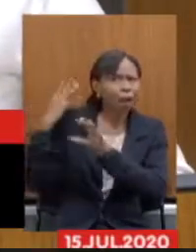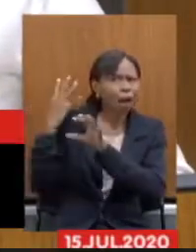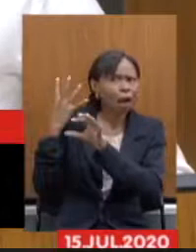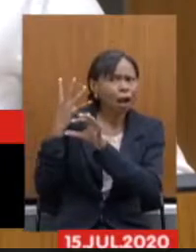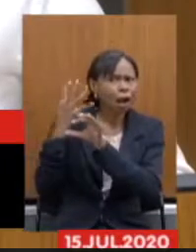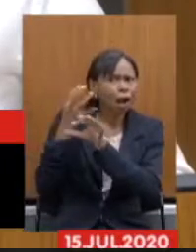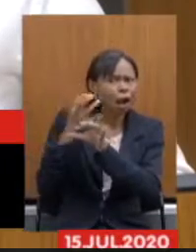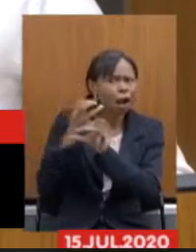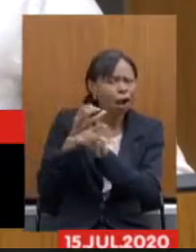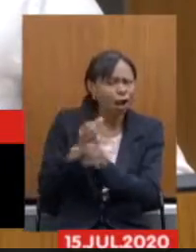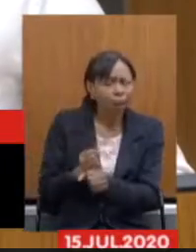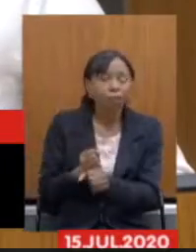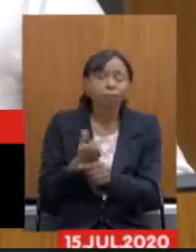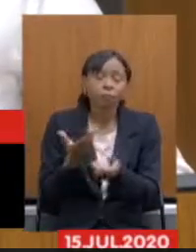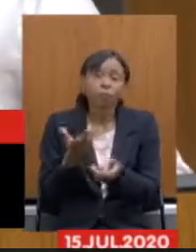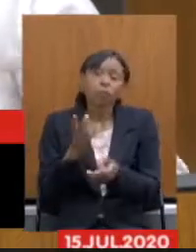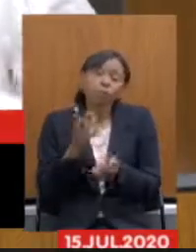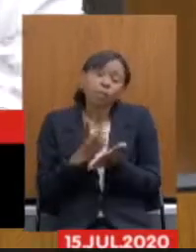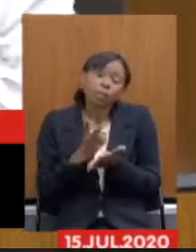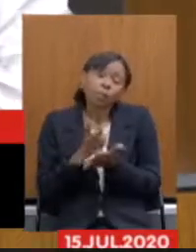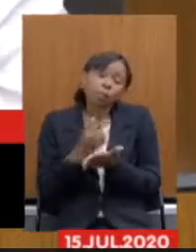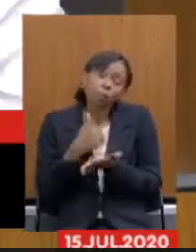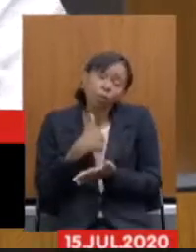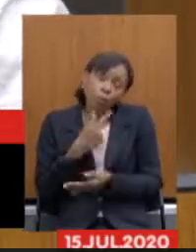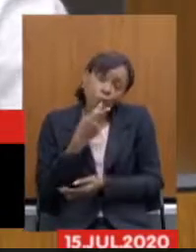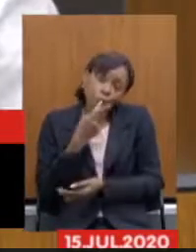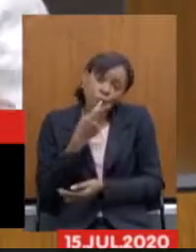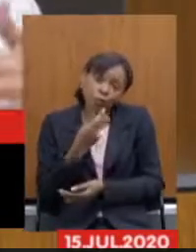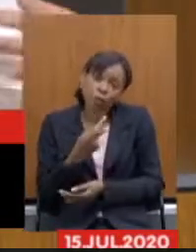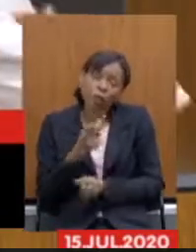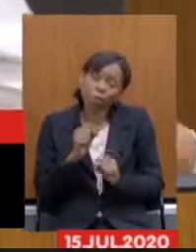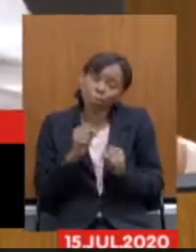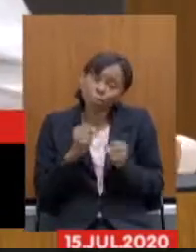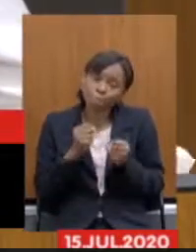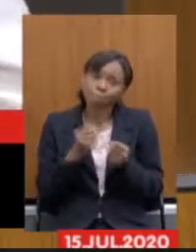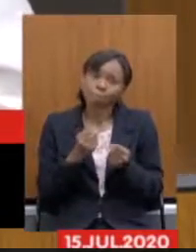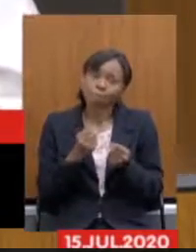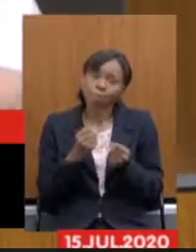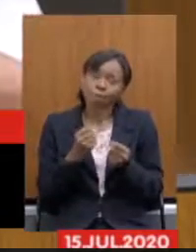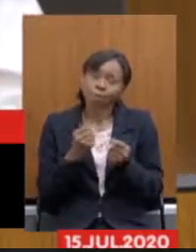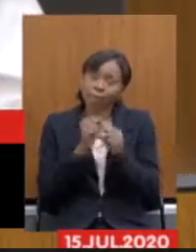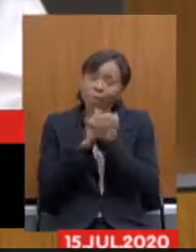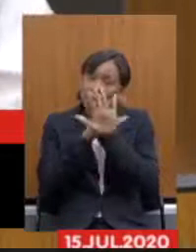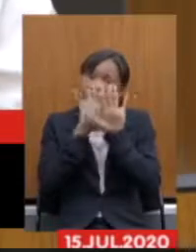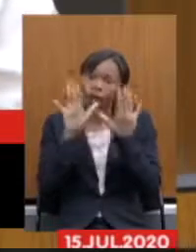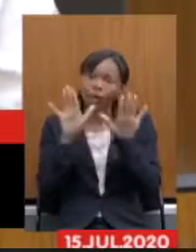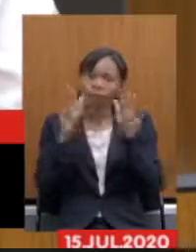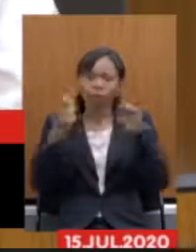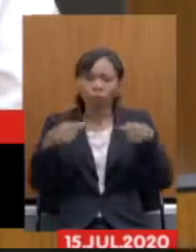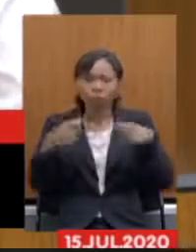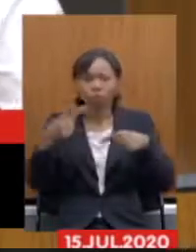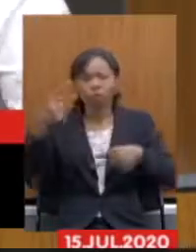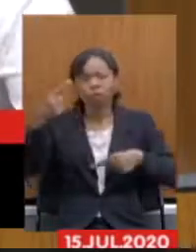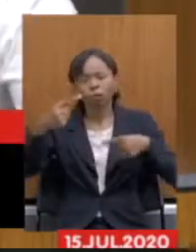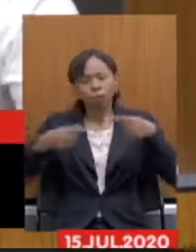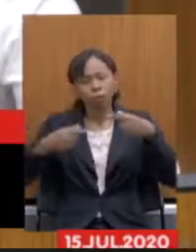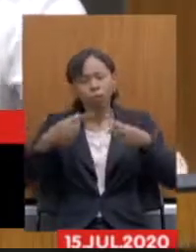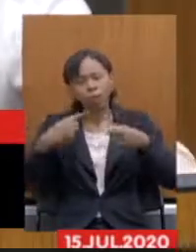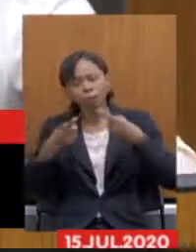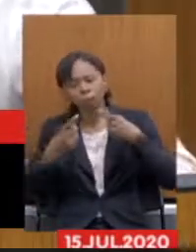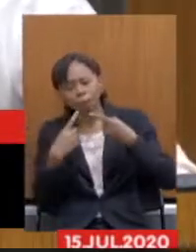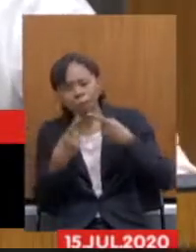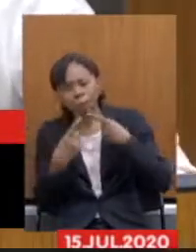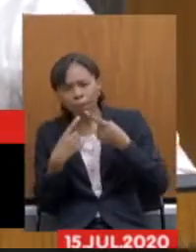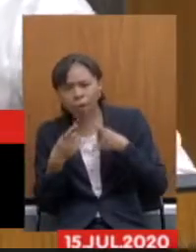que buscar eu tenho defendido sempre aqui e é o que eu continuo defendendo quero deixar claro isso é o diálogo é a gente tentar